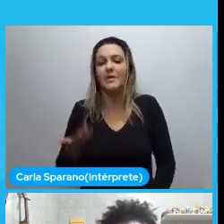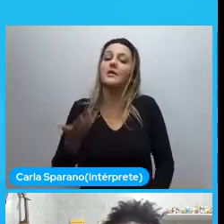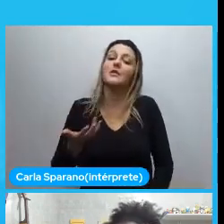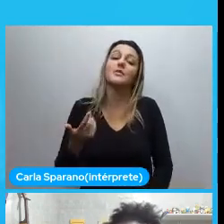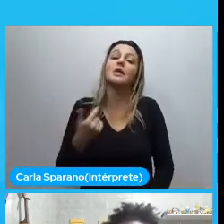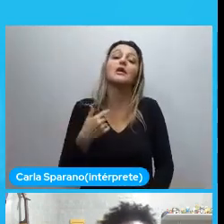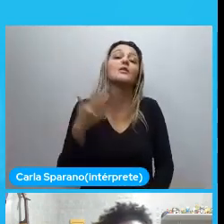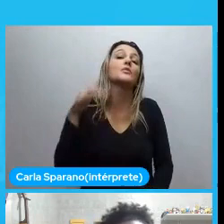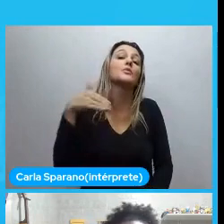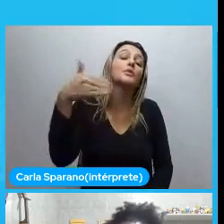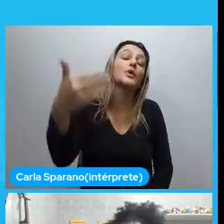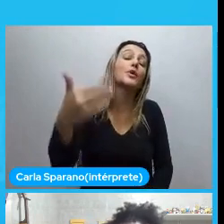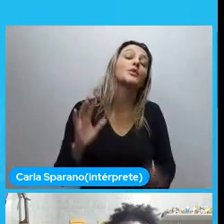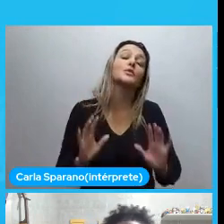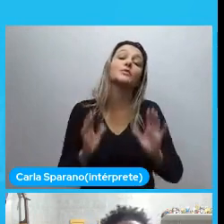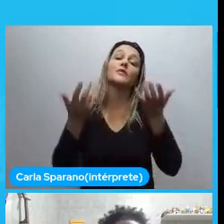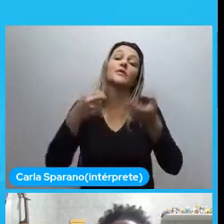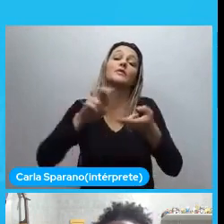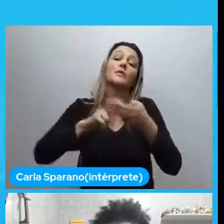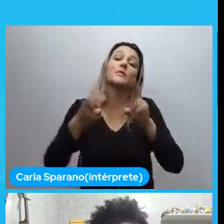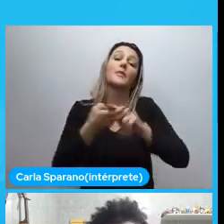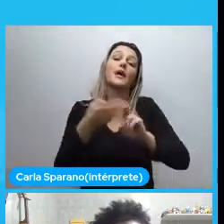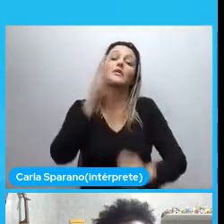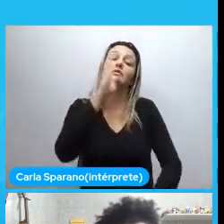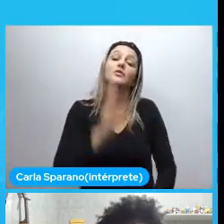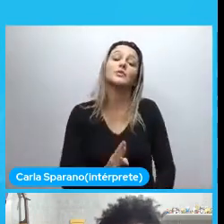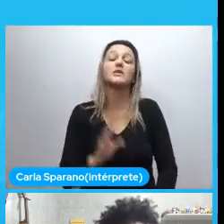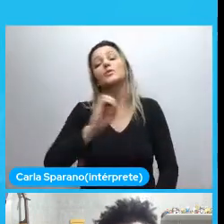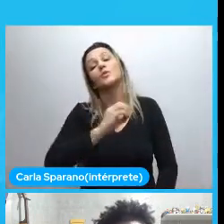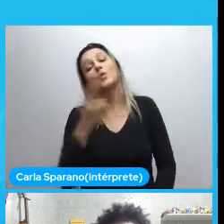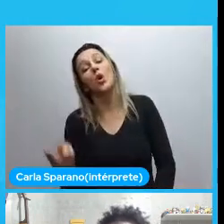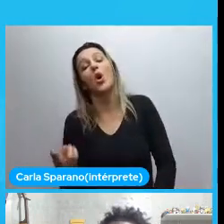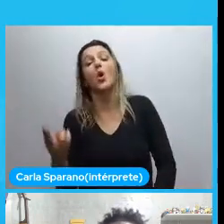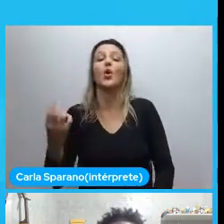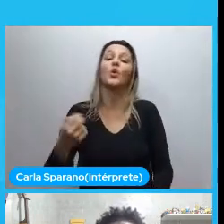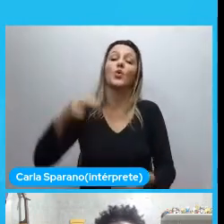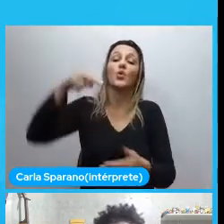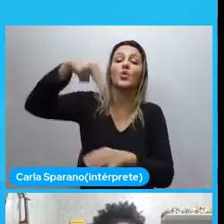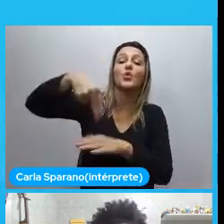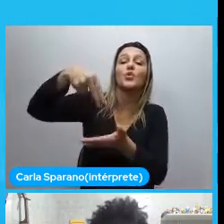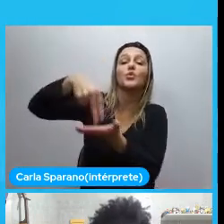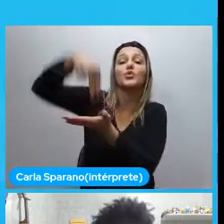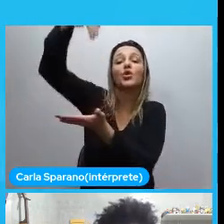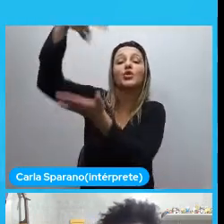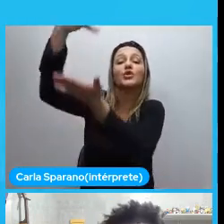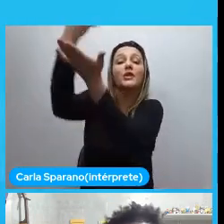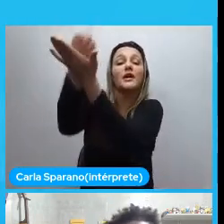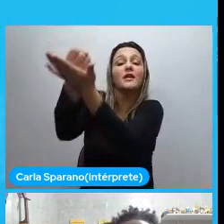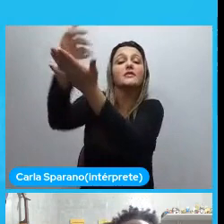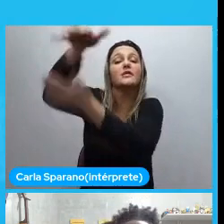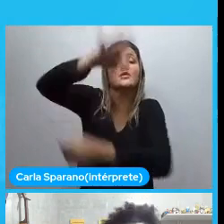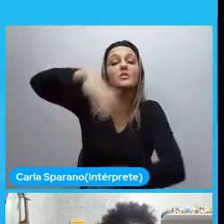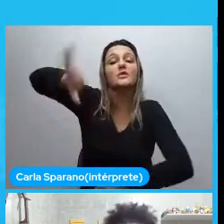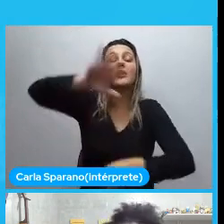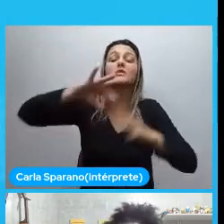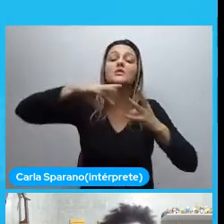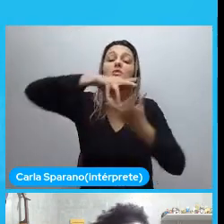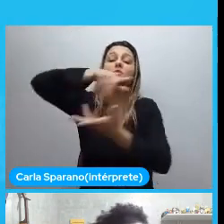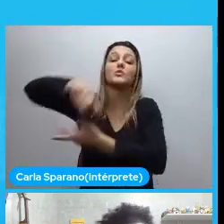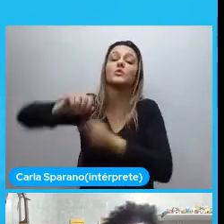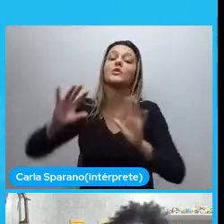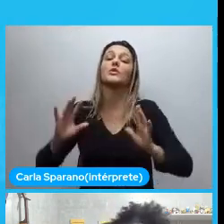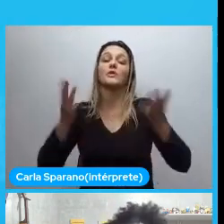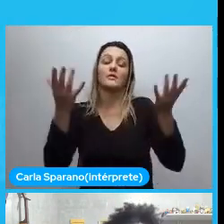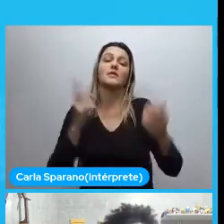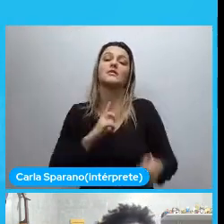Da Python Brasil. Ou da Python Nordeste. Ou de qualquer evento. Que seja. De qualquer linguagem de programação. Ou qualquer evento. Que aconteça no mundo. Outras. Vem